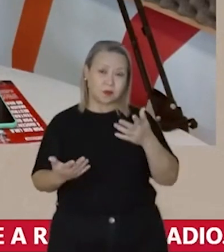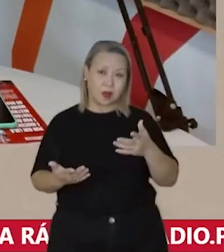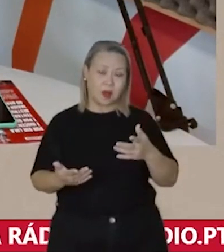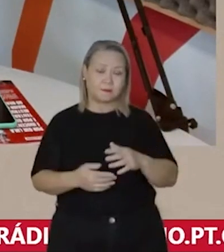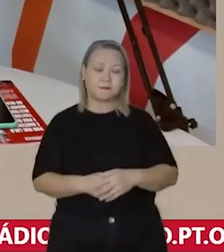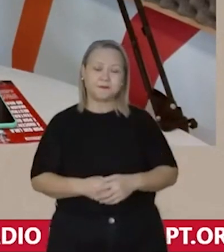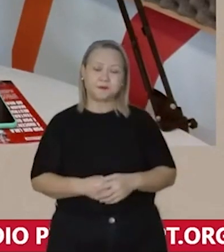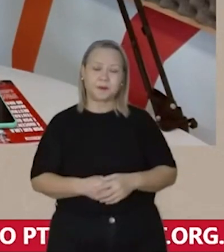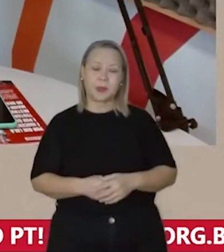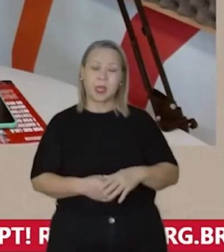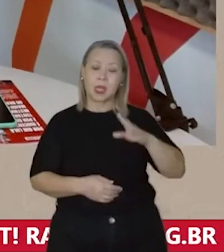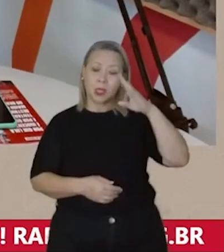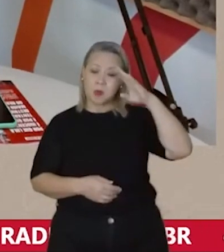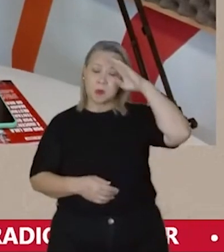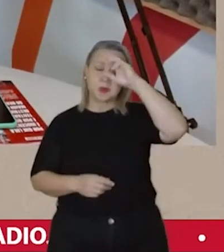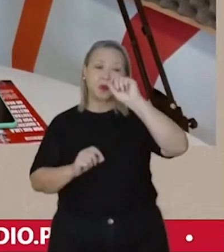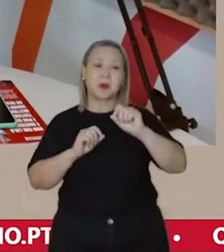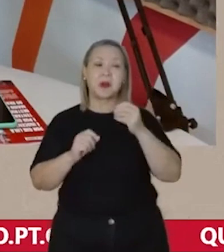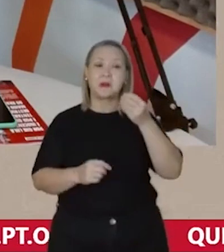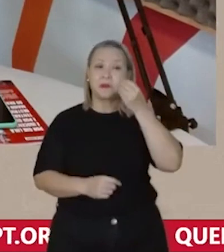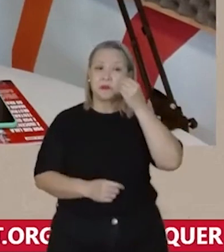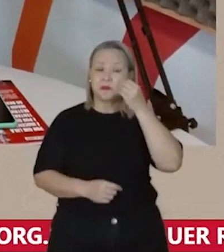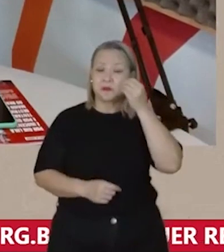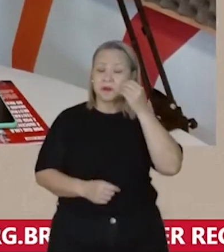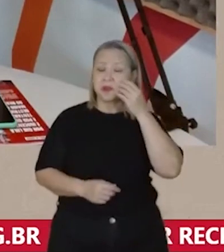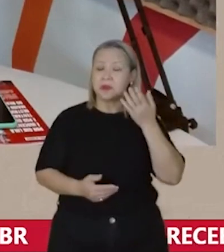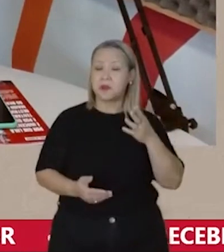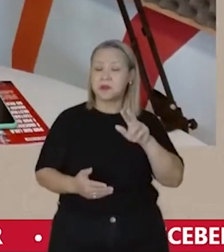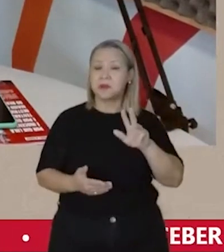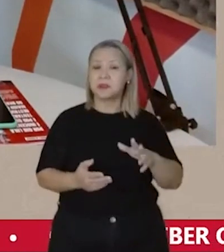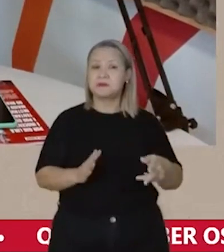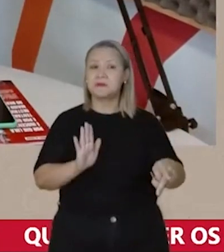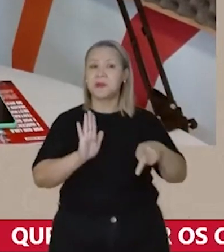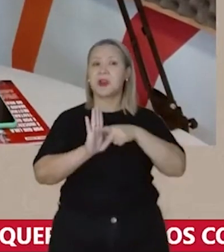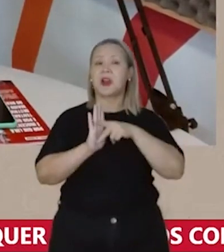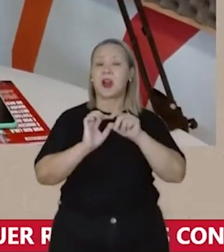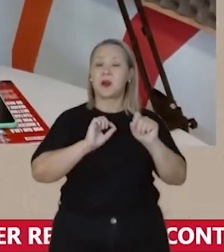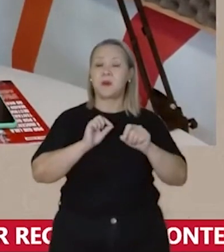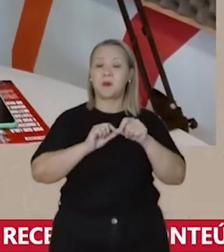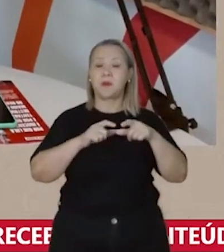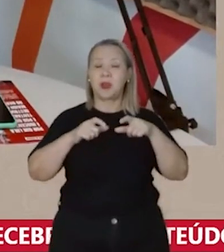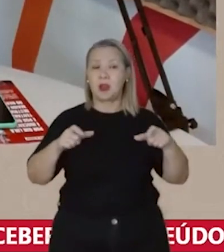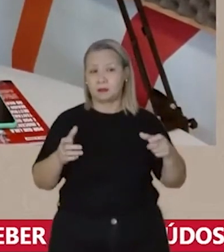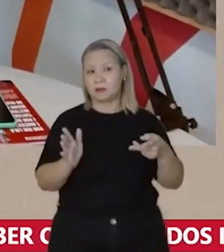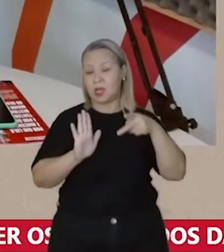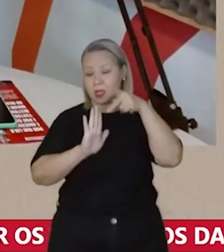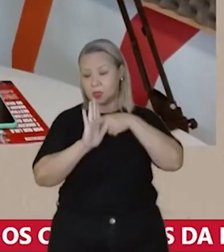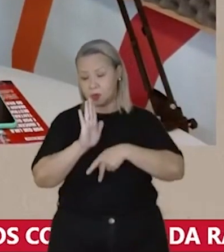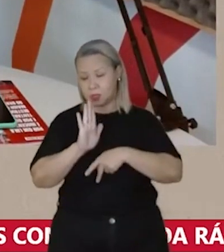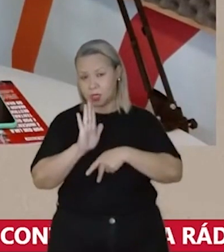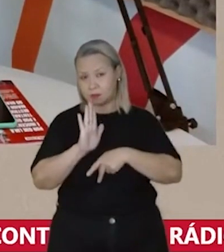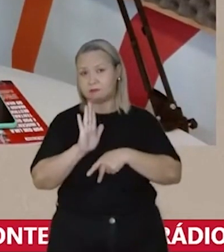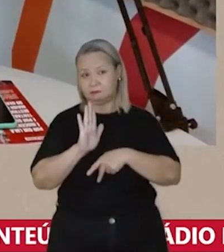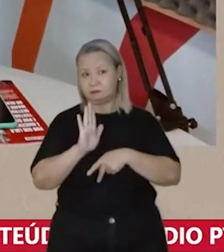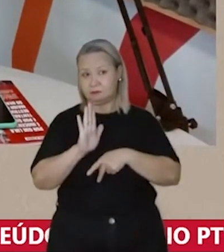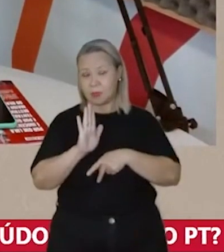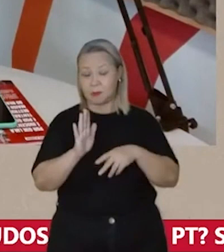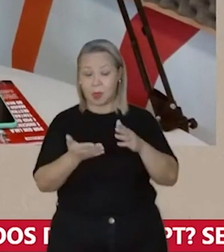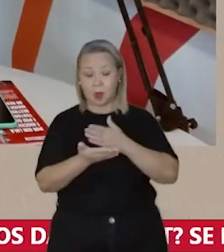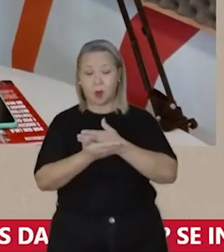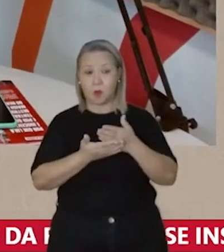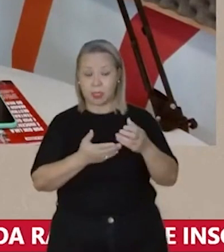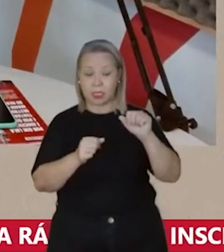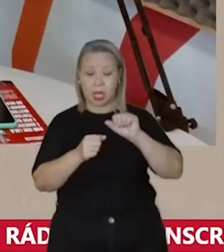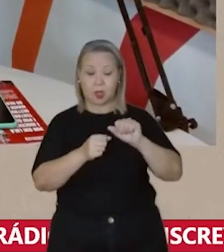projeto que é tão simbólico, que foi tirado do papel e executado pelo Lula. Eu queria que você falasse dos principais desafios para a